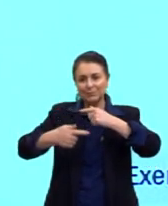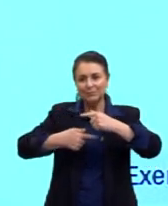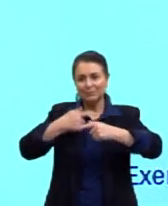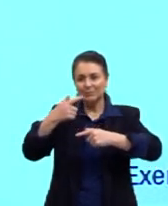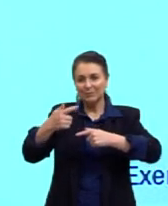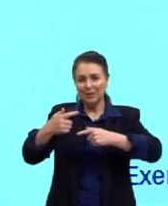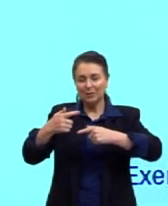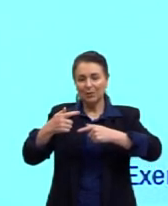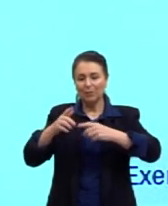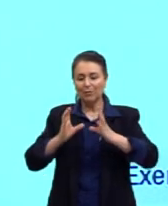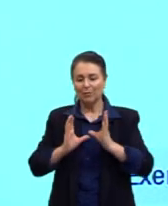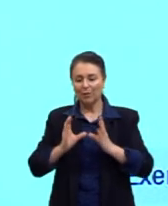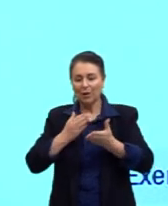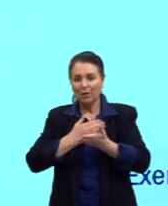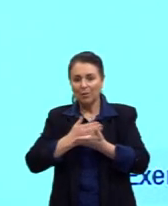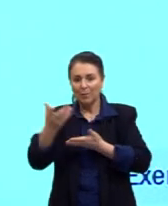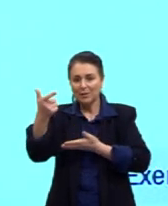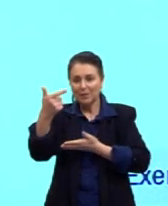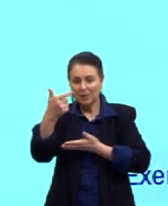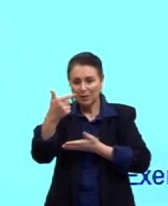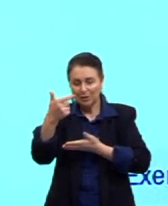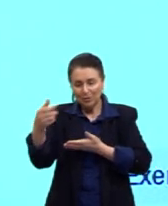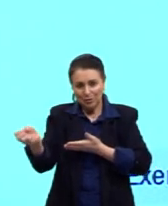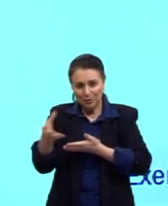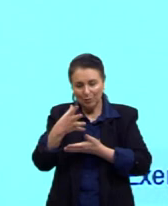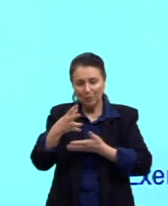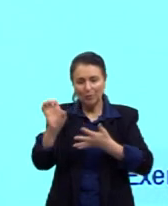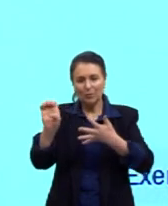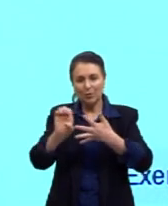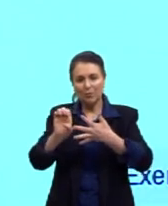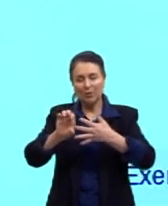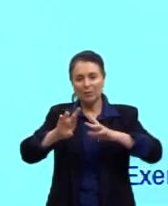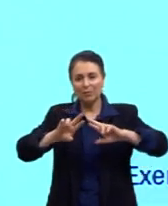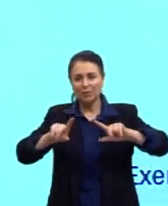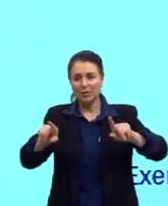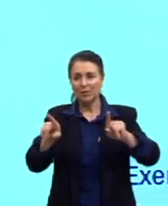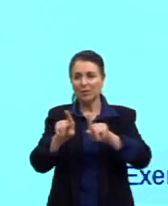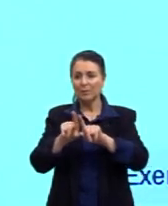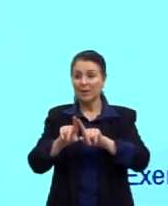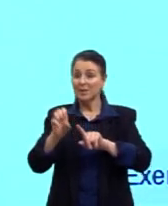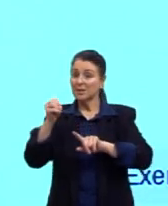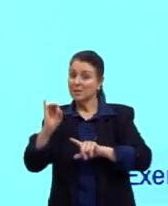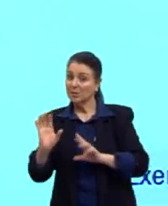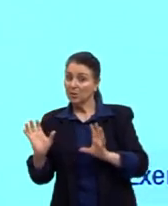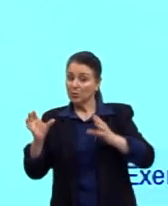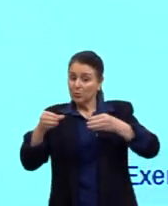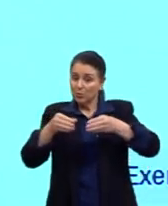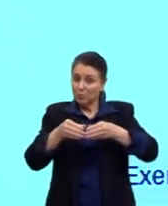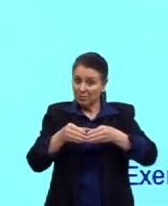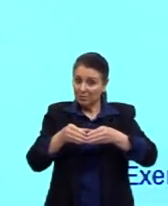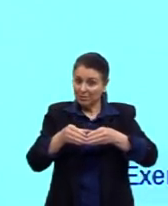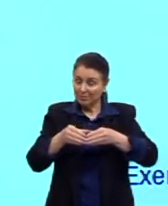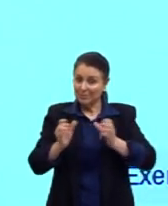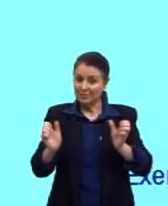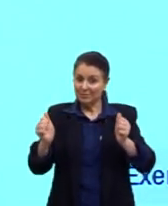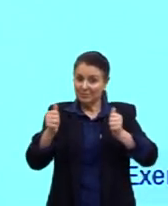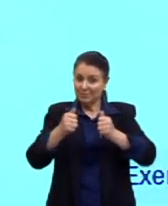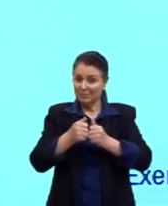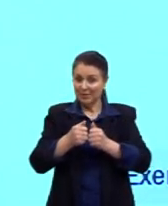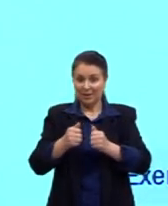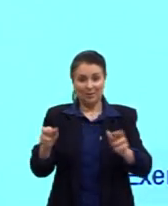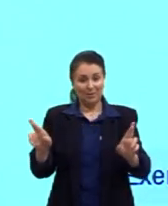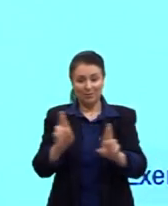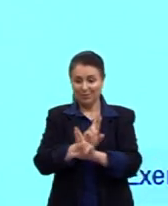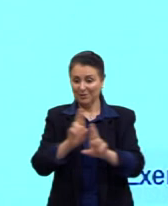vão se formando novas espécies. E depois, mesmo que se juntar de novo essas espécies, elas não vão se cruzar entre si.